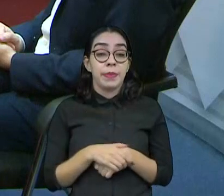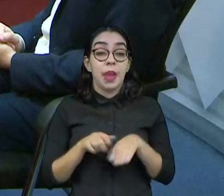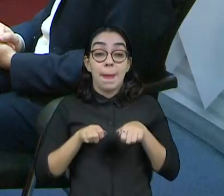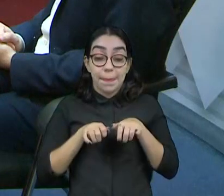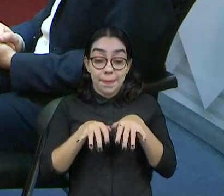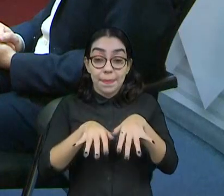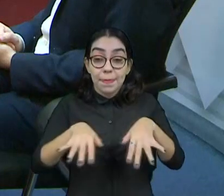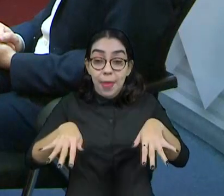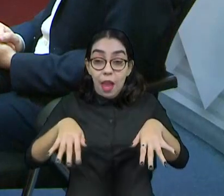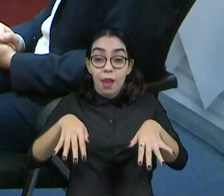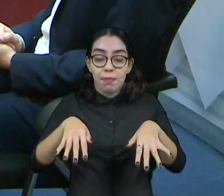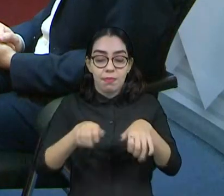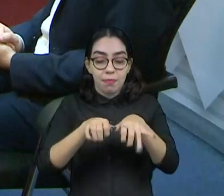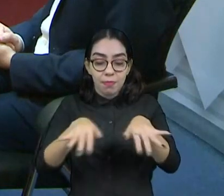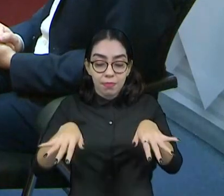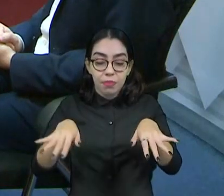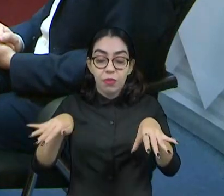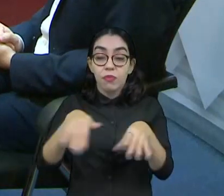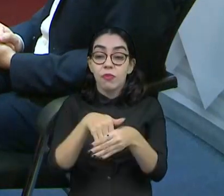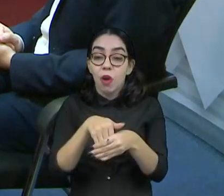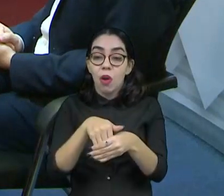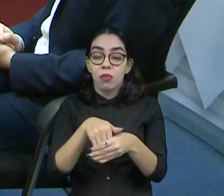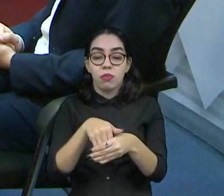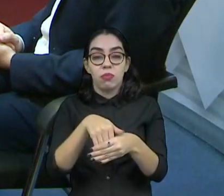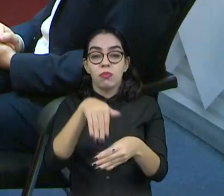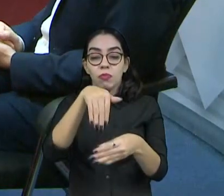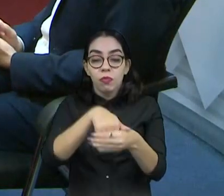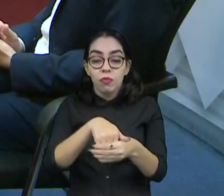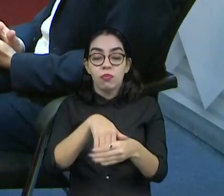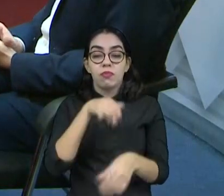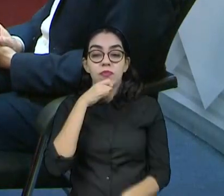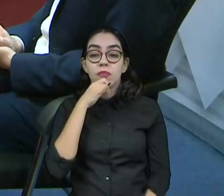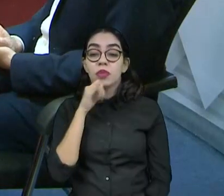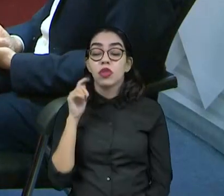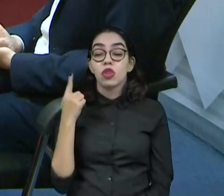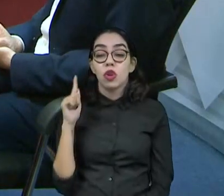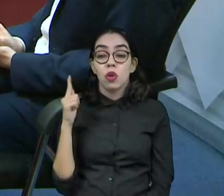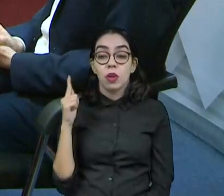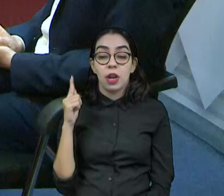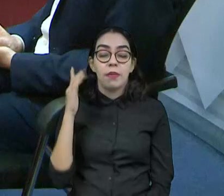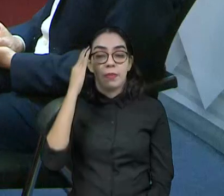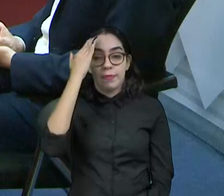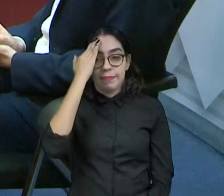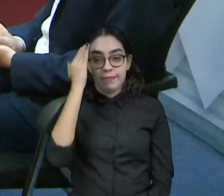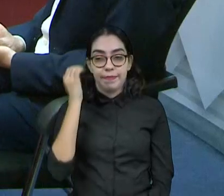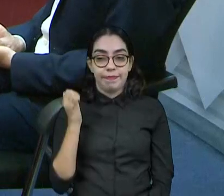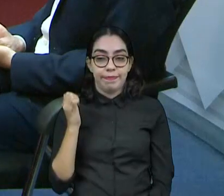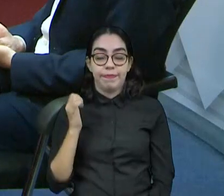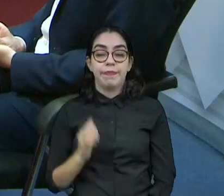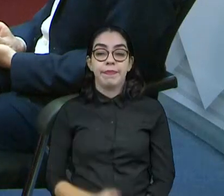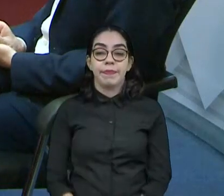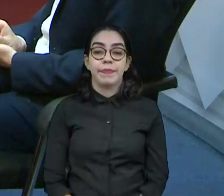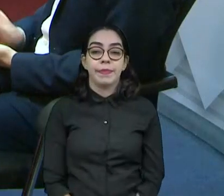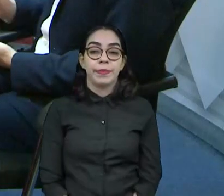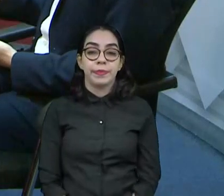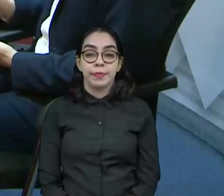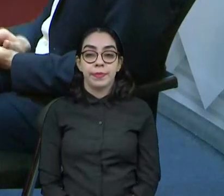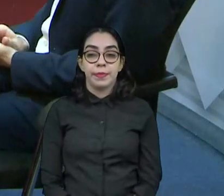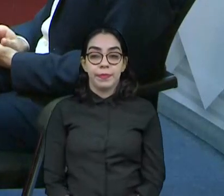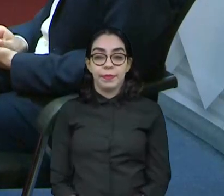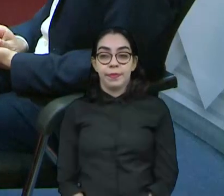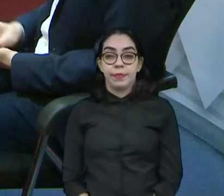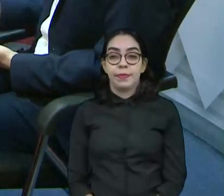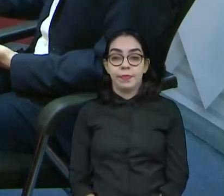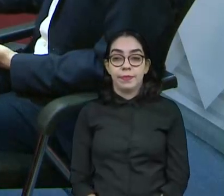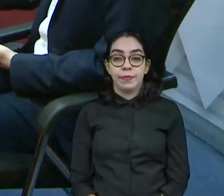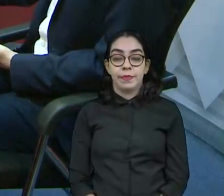voto, né? Esse mapa do voto geográfico também, né? Para a gente poder decidir. Um ponto que é bacana